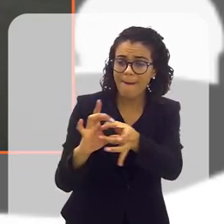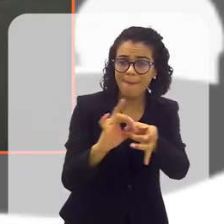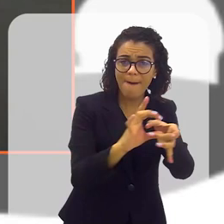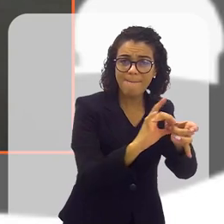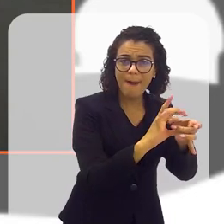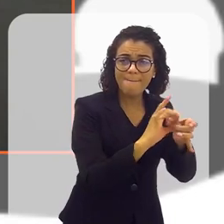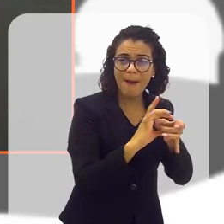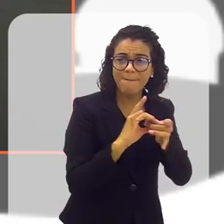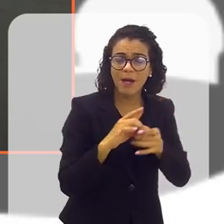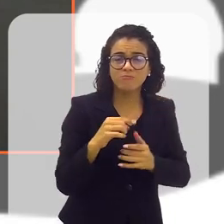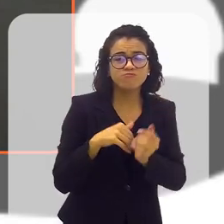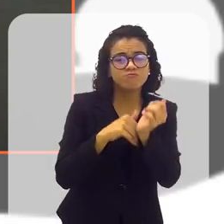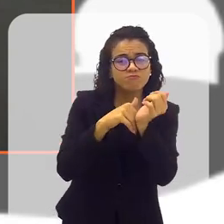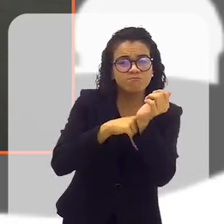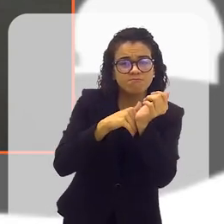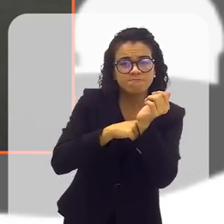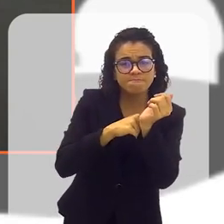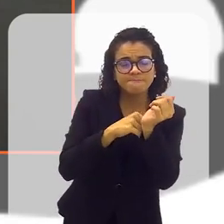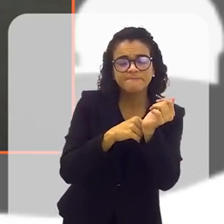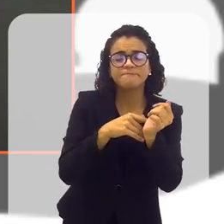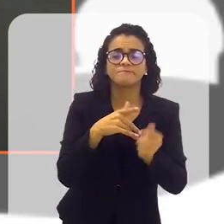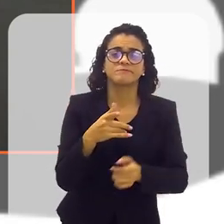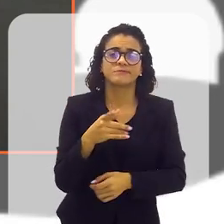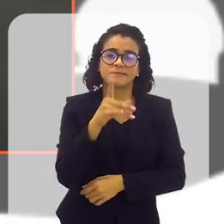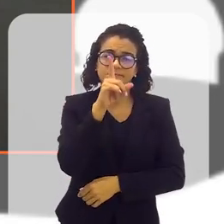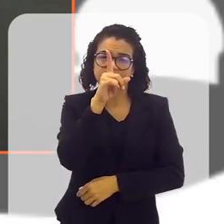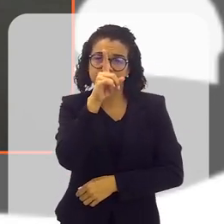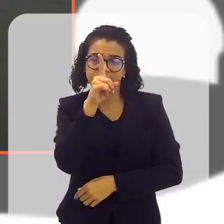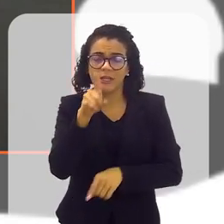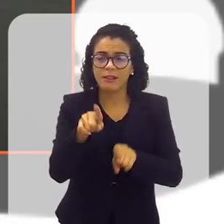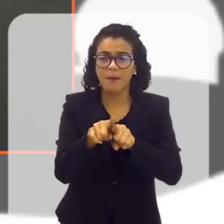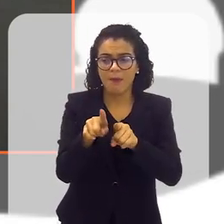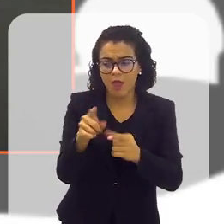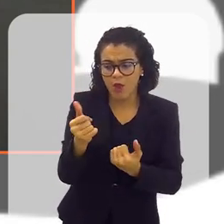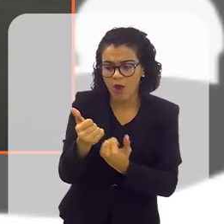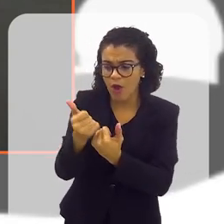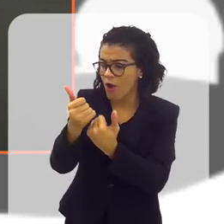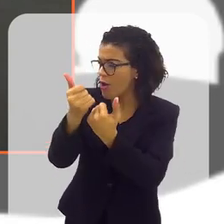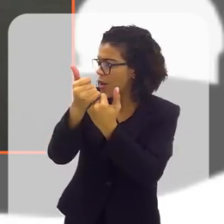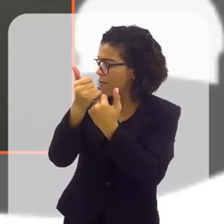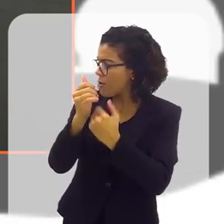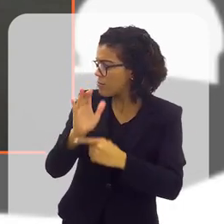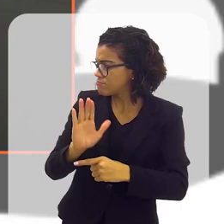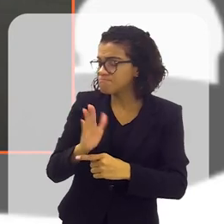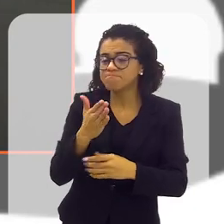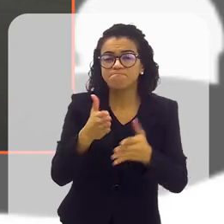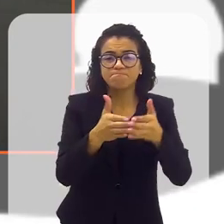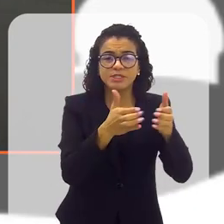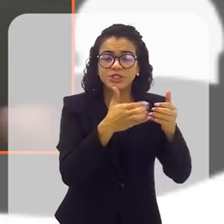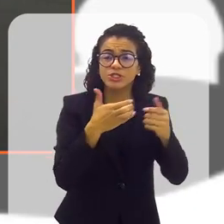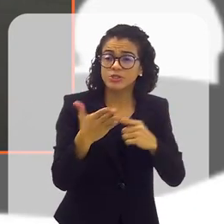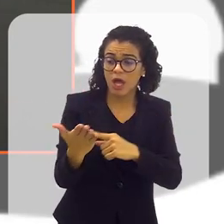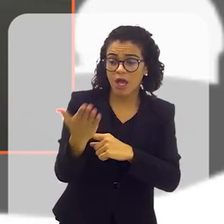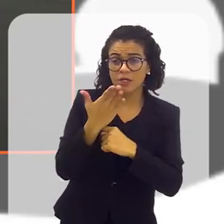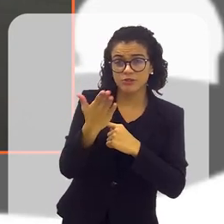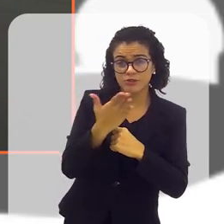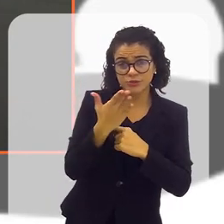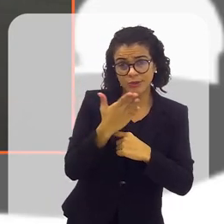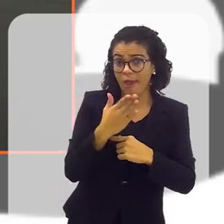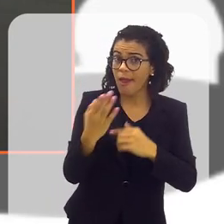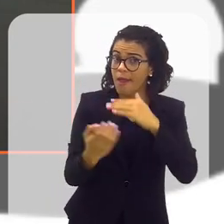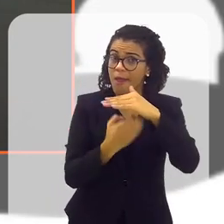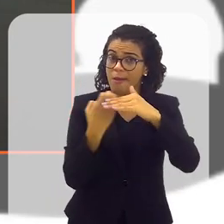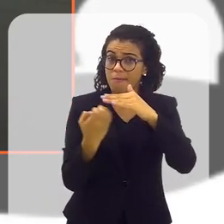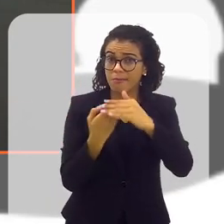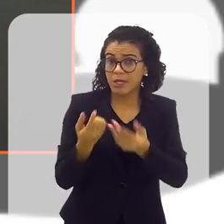para ser um canal sigiloso, onde essas mulheres colaboradoras dessas empresas possam pedir ajuda. E como são empresas de alta